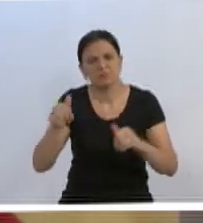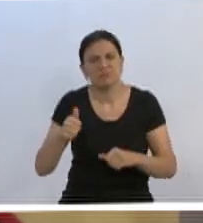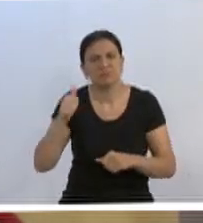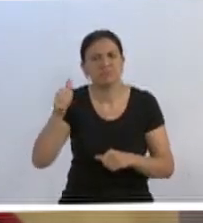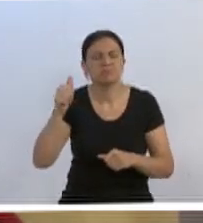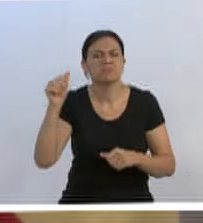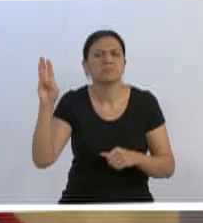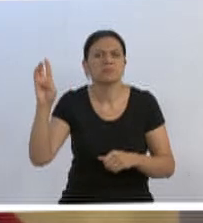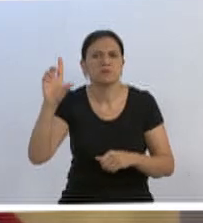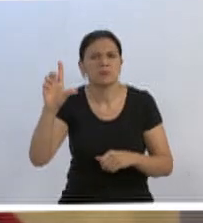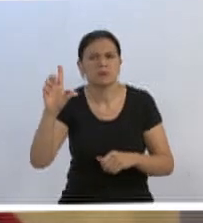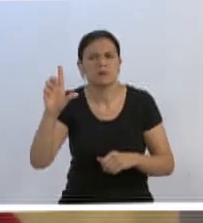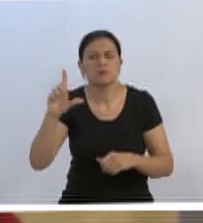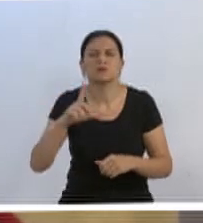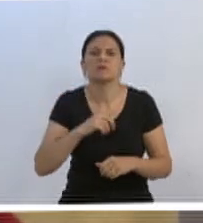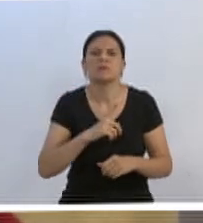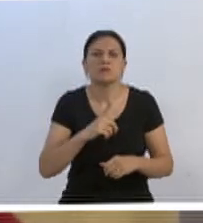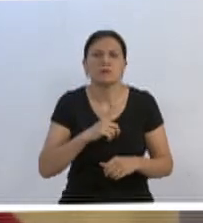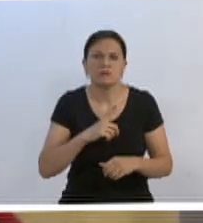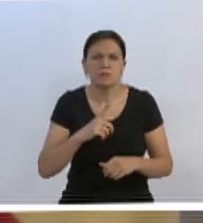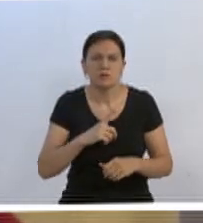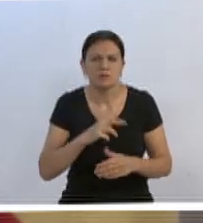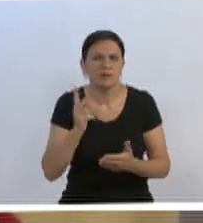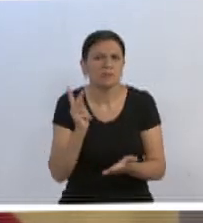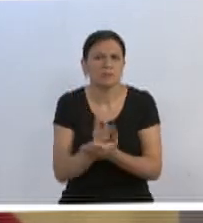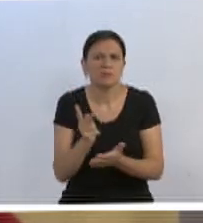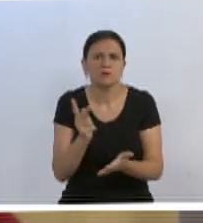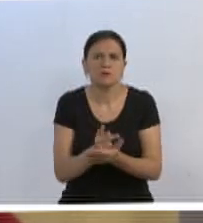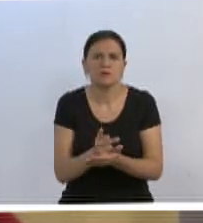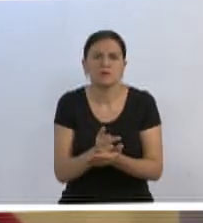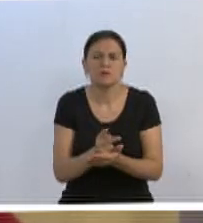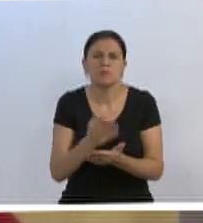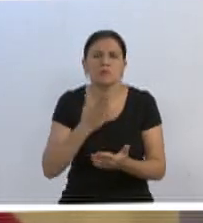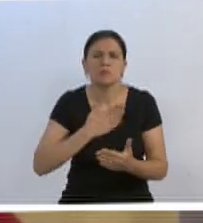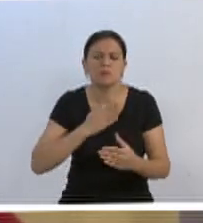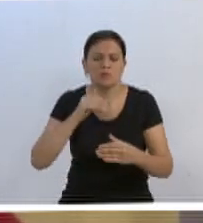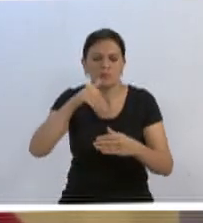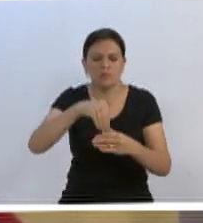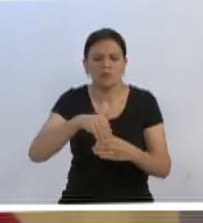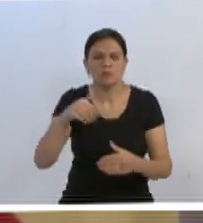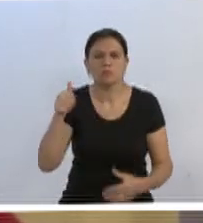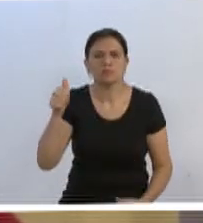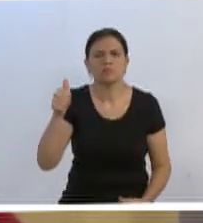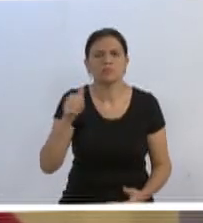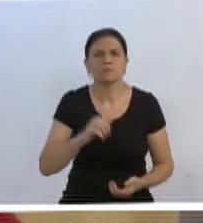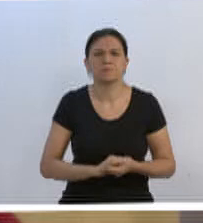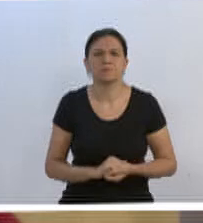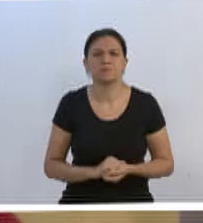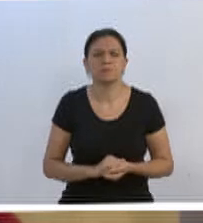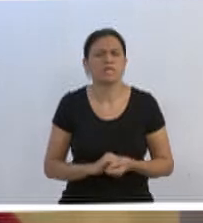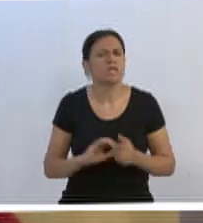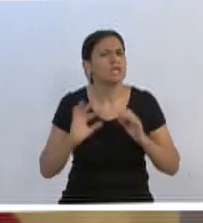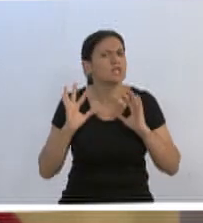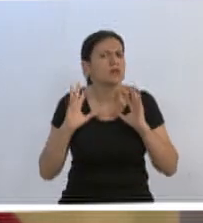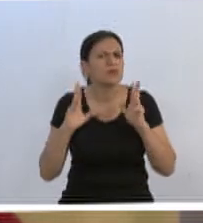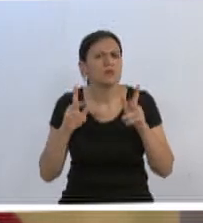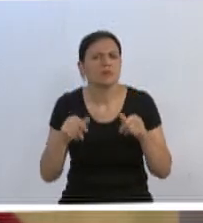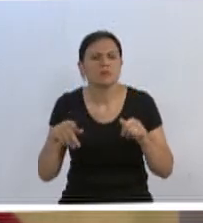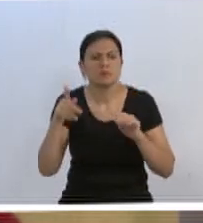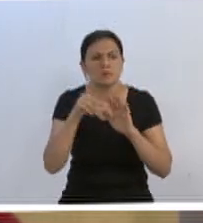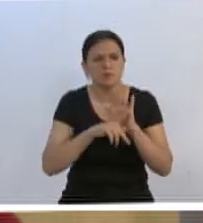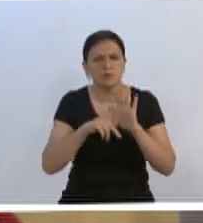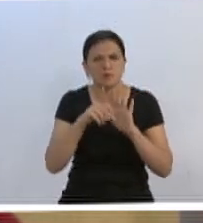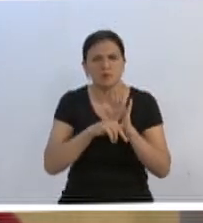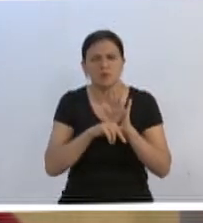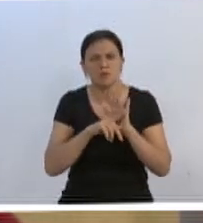para a cidade de Blumenau, terão, como sempre tiveram, o meu voto favorável. E todos os projetos que forem colocados